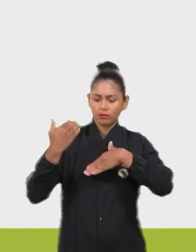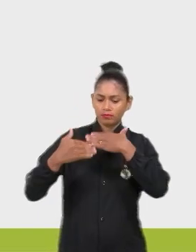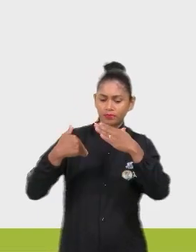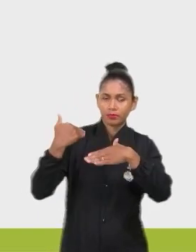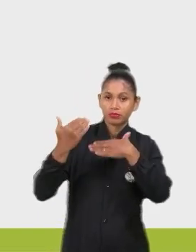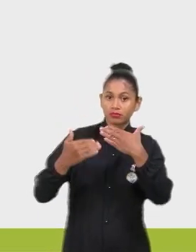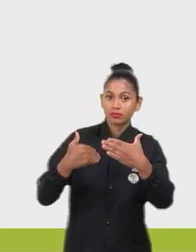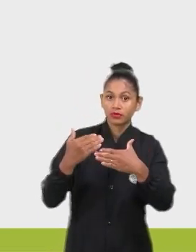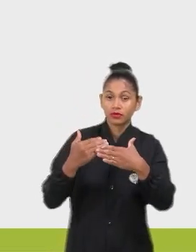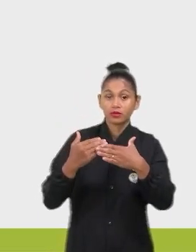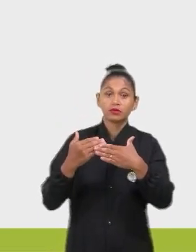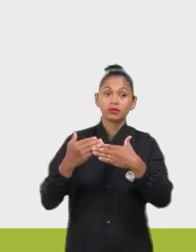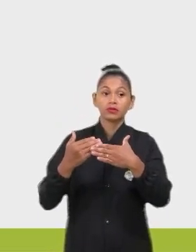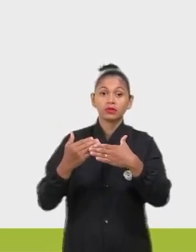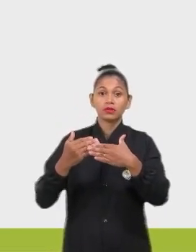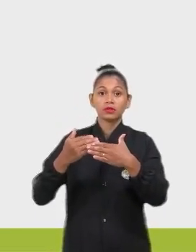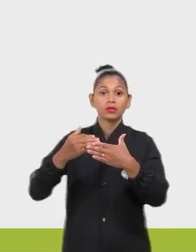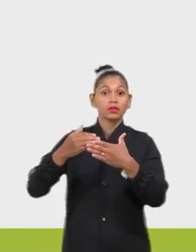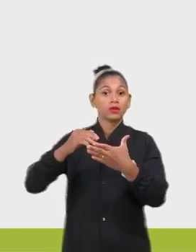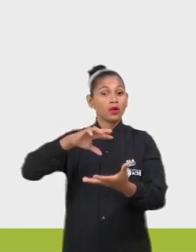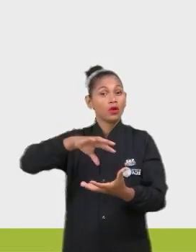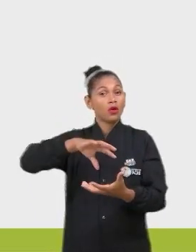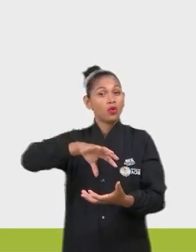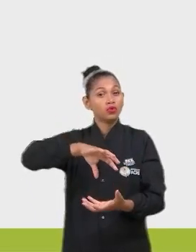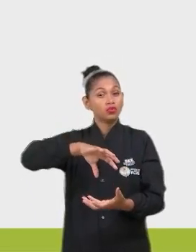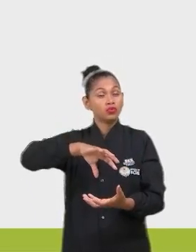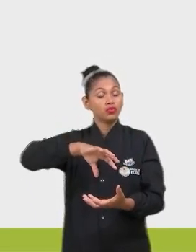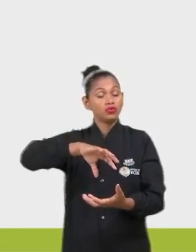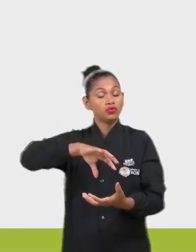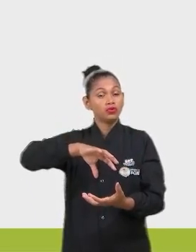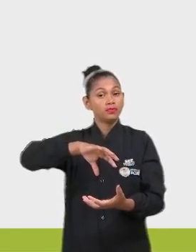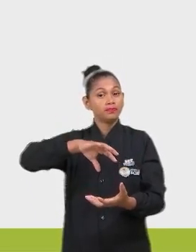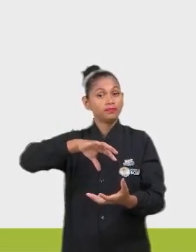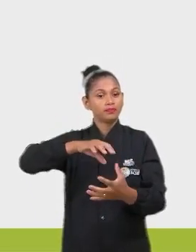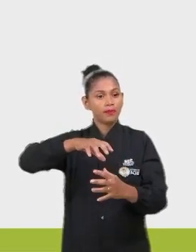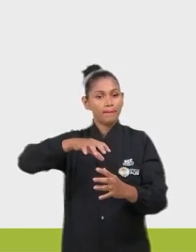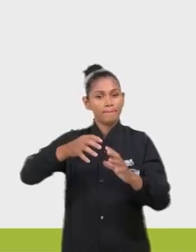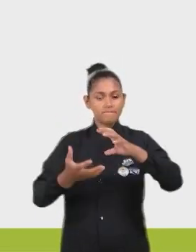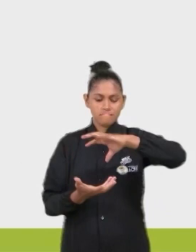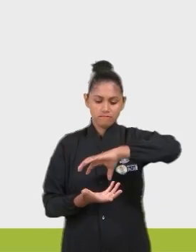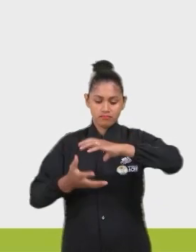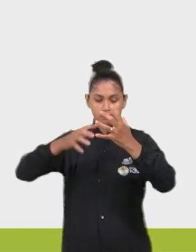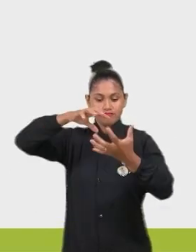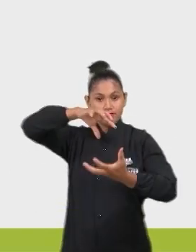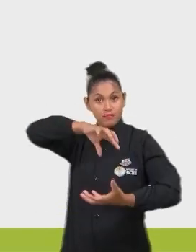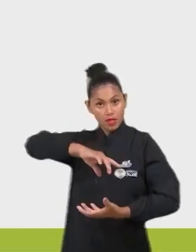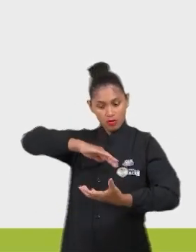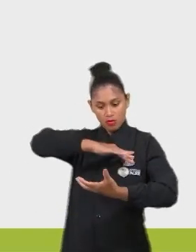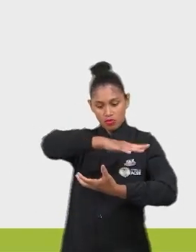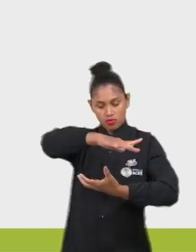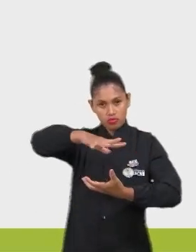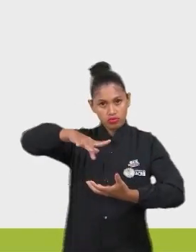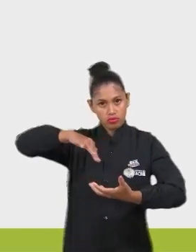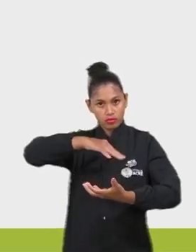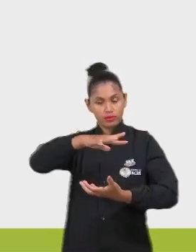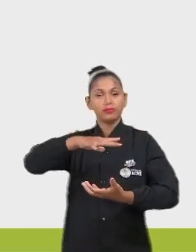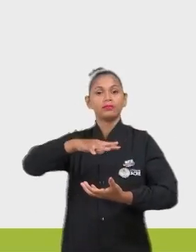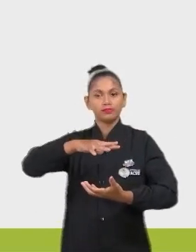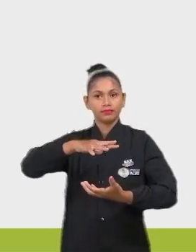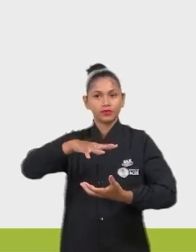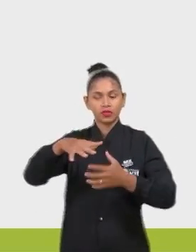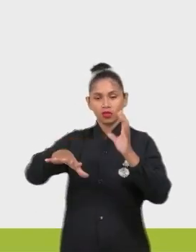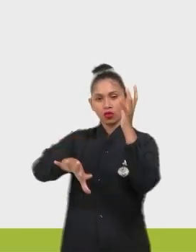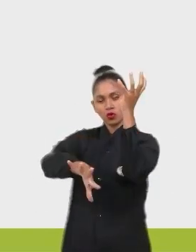Legal. Comando da questão. O que nós temos? O sequestro de carbono pelas plantas